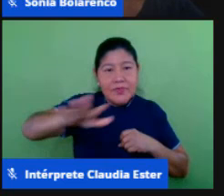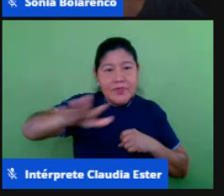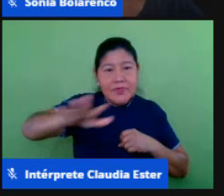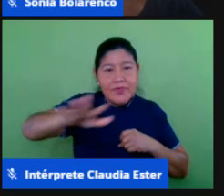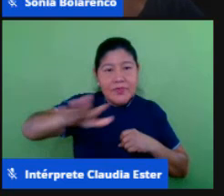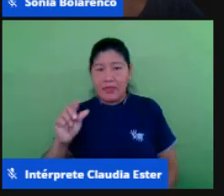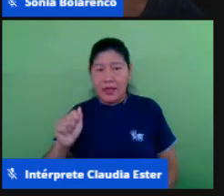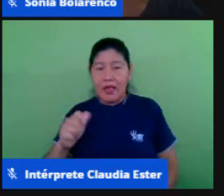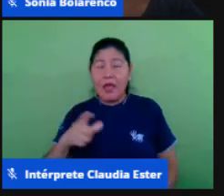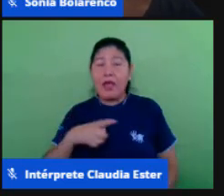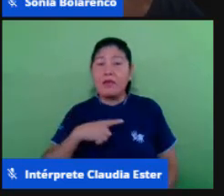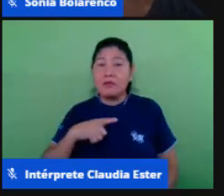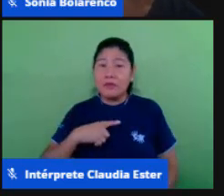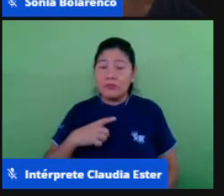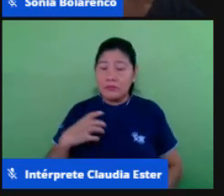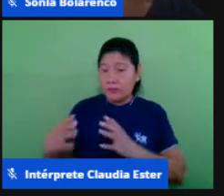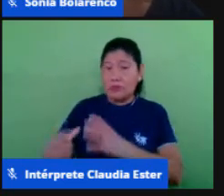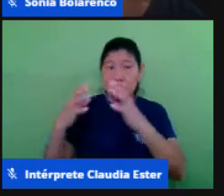que ser